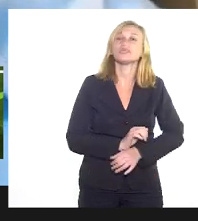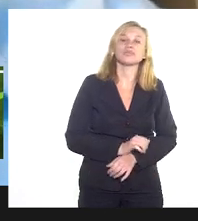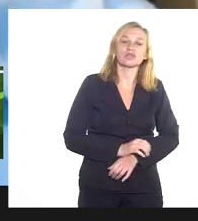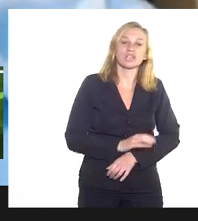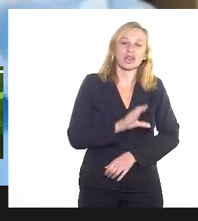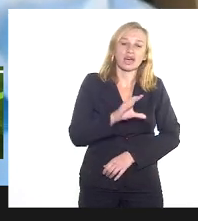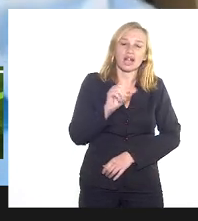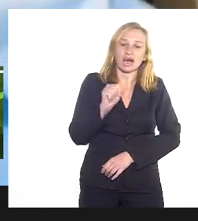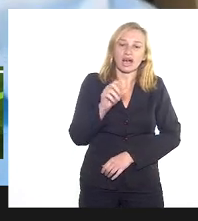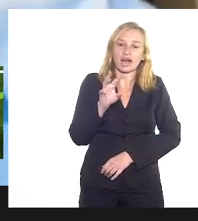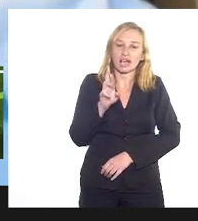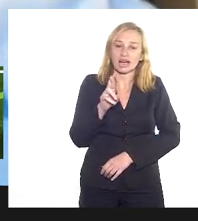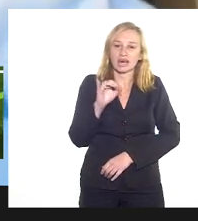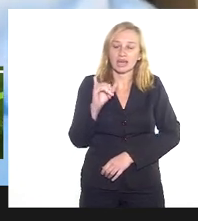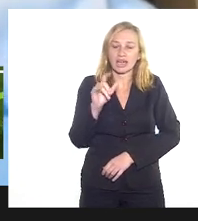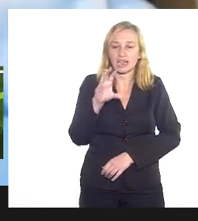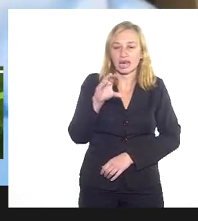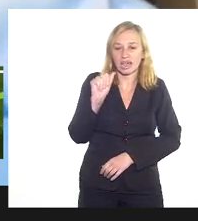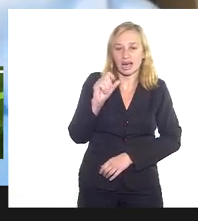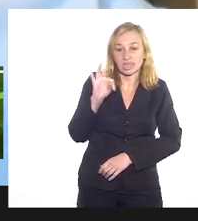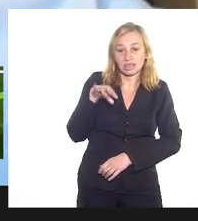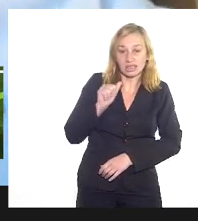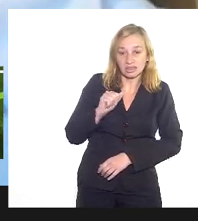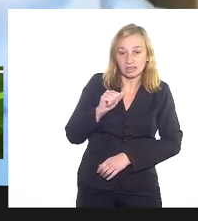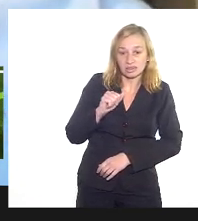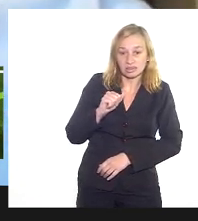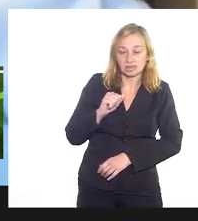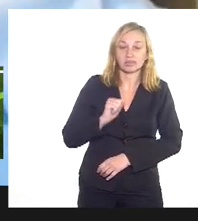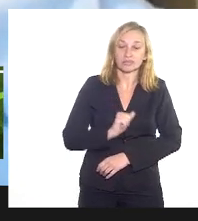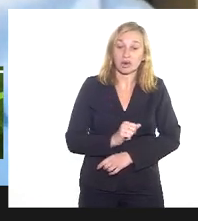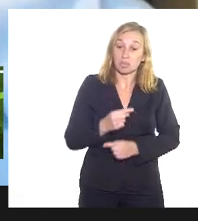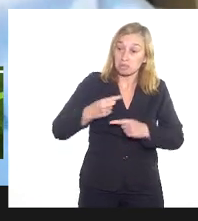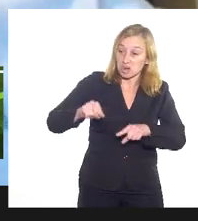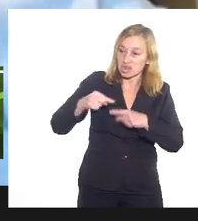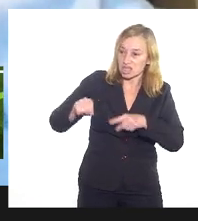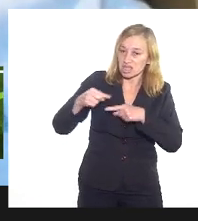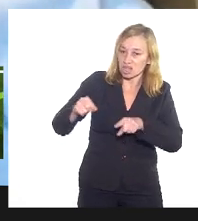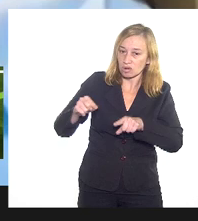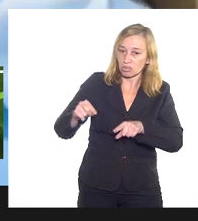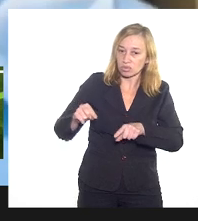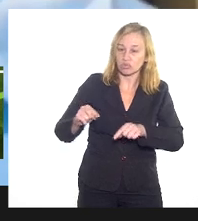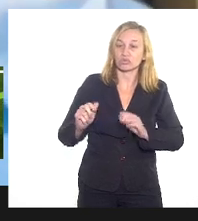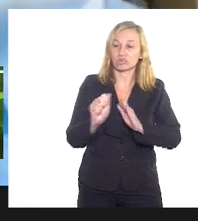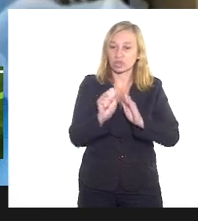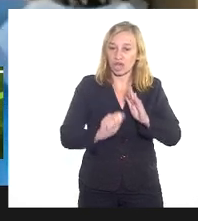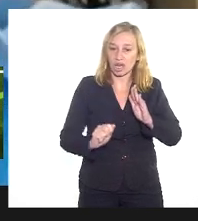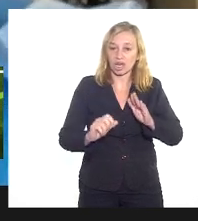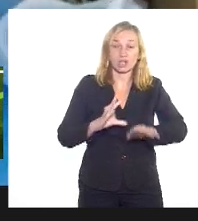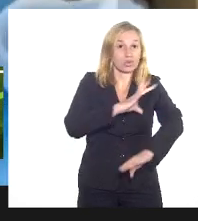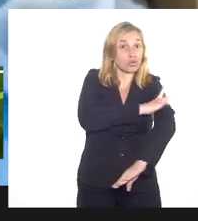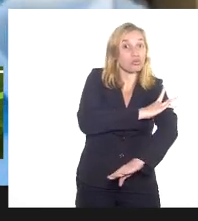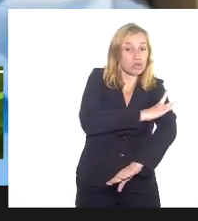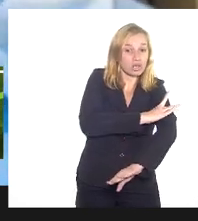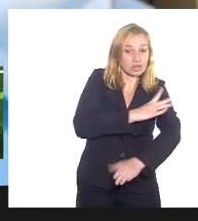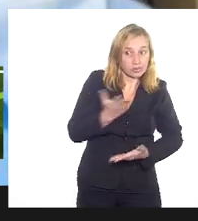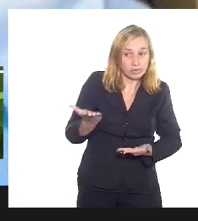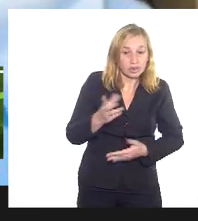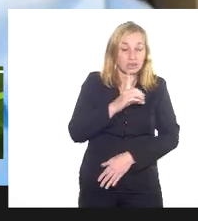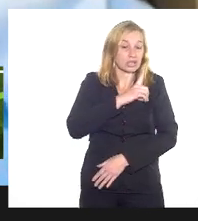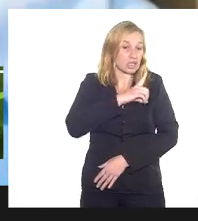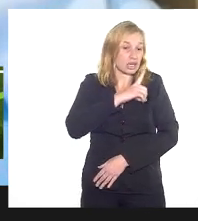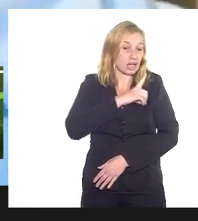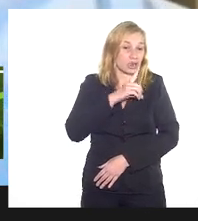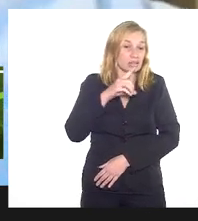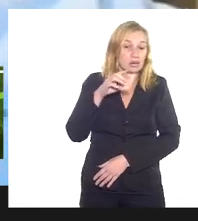figura caricata, mas perseguiu muito o terreiro de umbanda, exemplo do delegado lateral